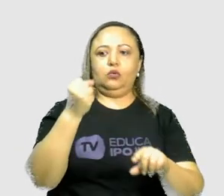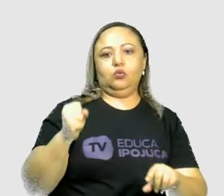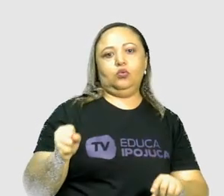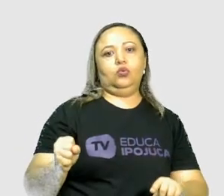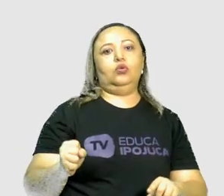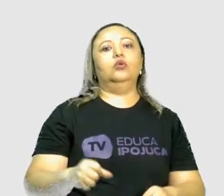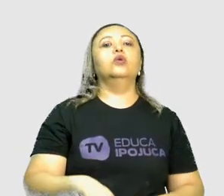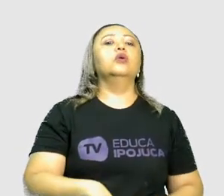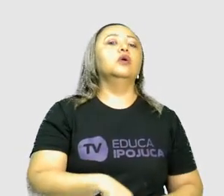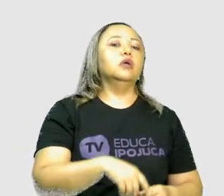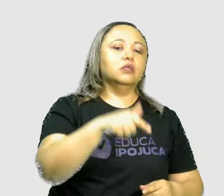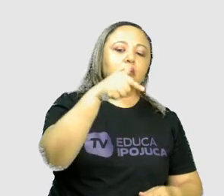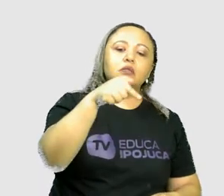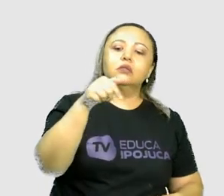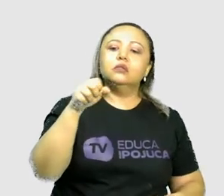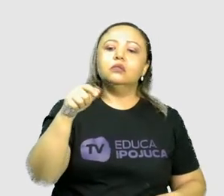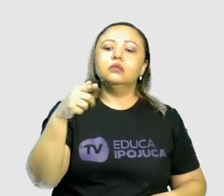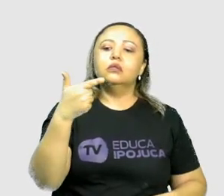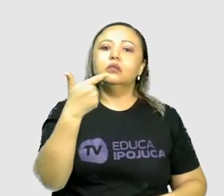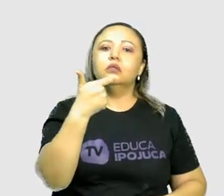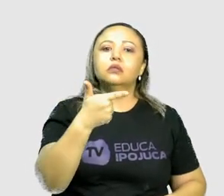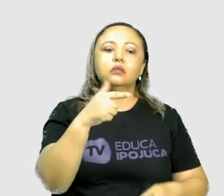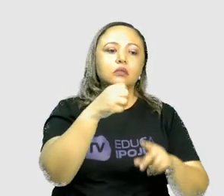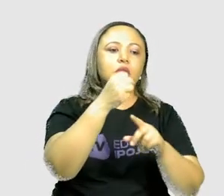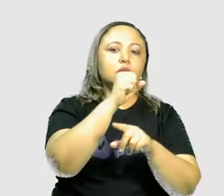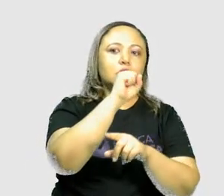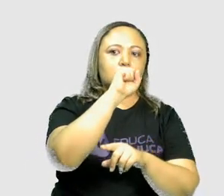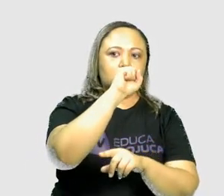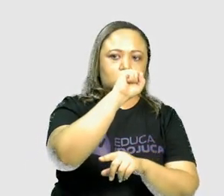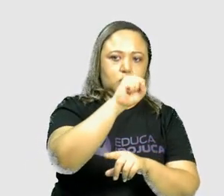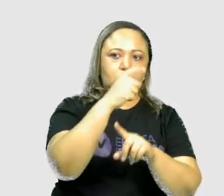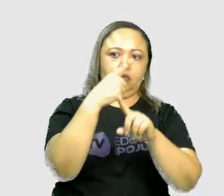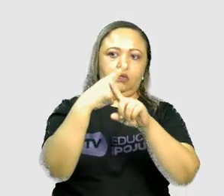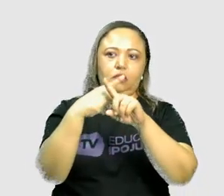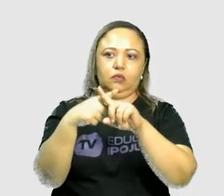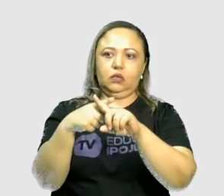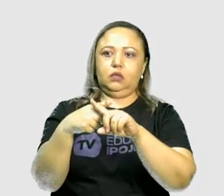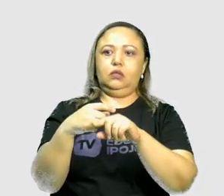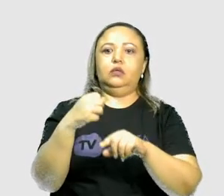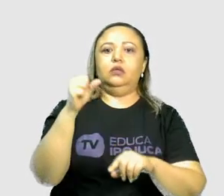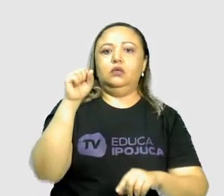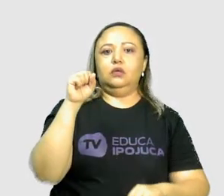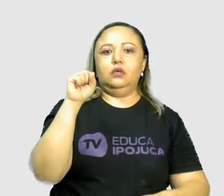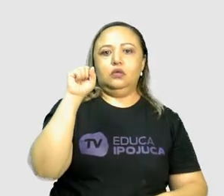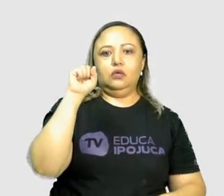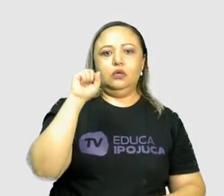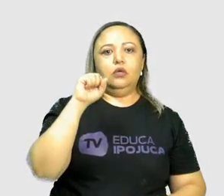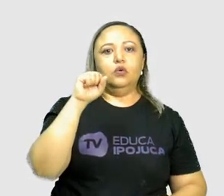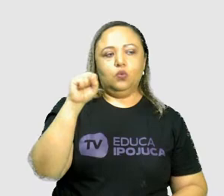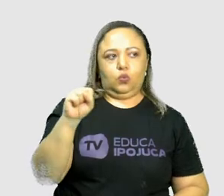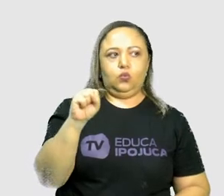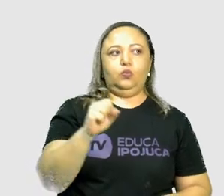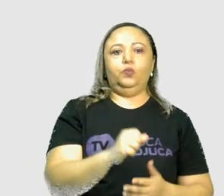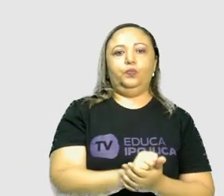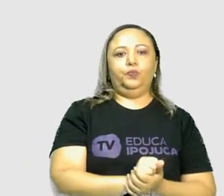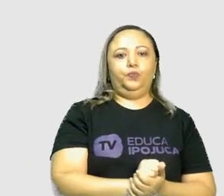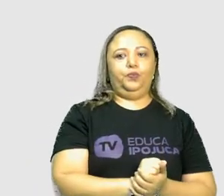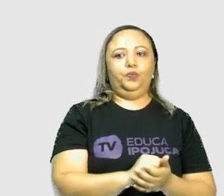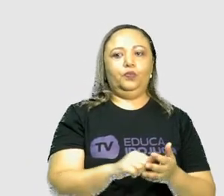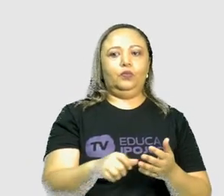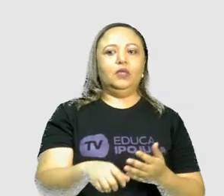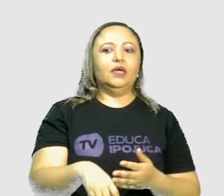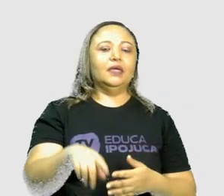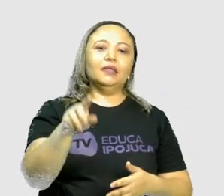9 vezes 8 dá 72. Então, esses outros três aqui são números, são múltiplos